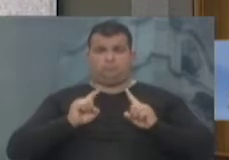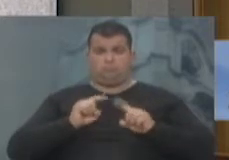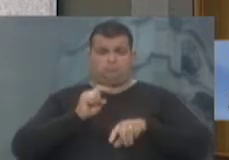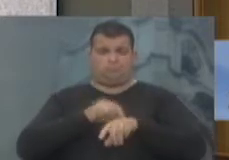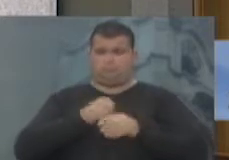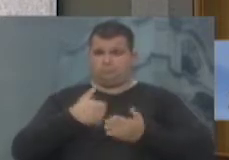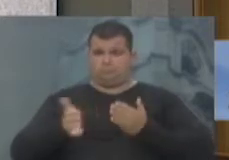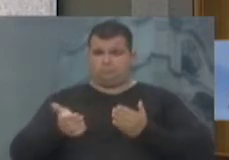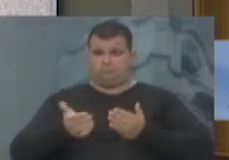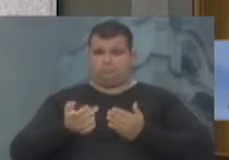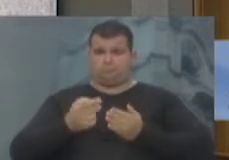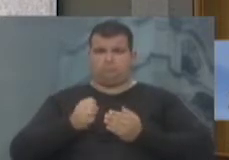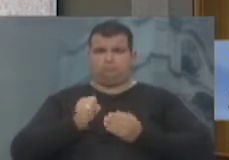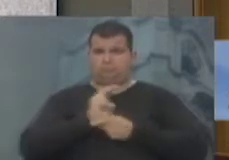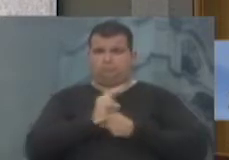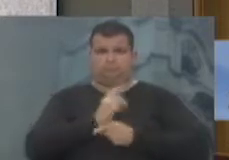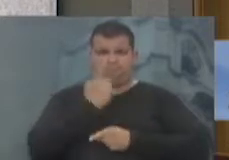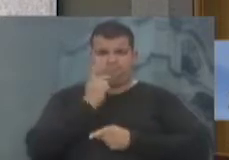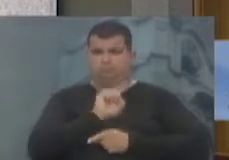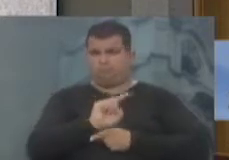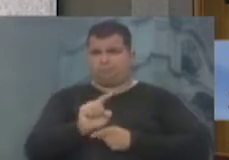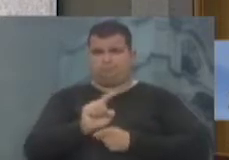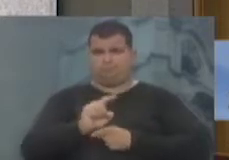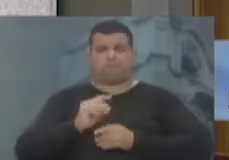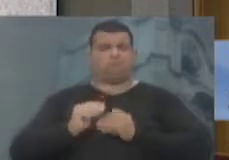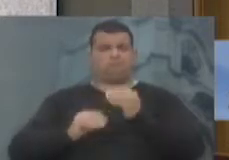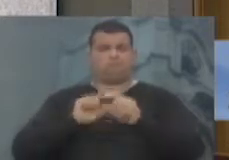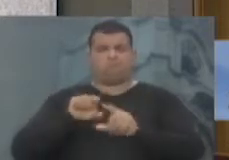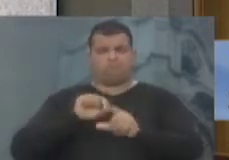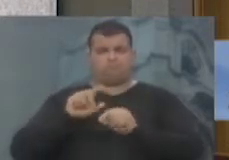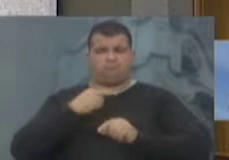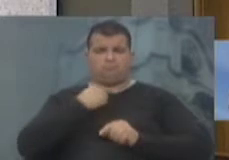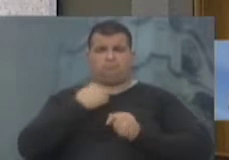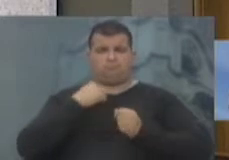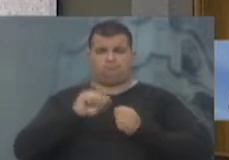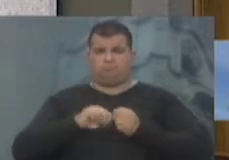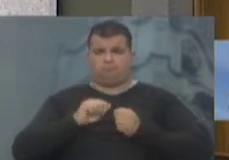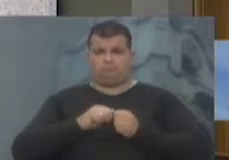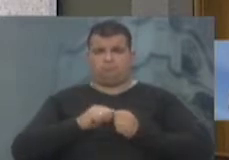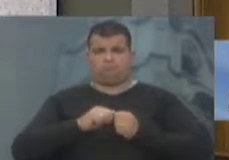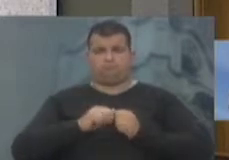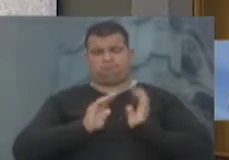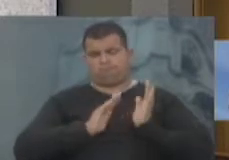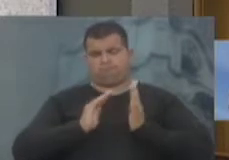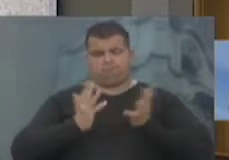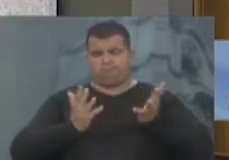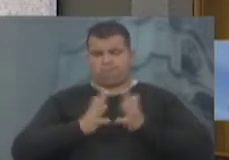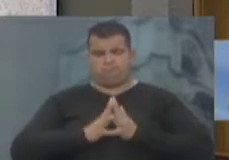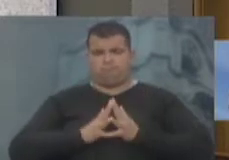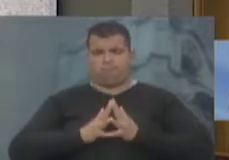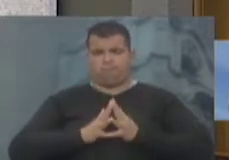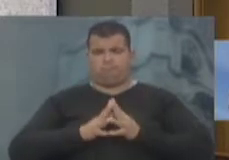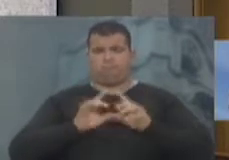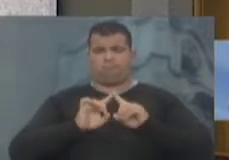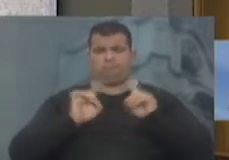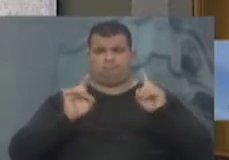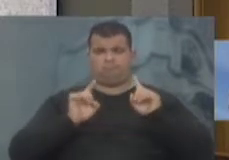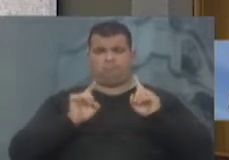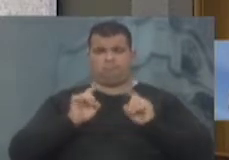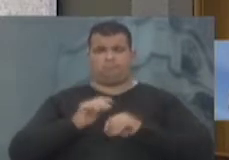perdem, entram e dizem, não, essa licitação não pode ser feita dessa forma. Mas a